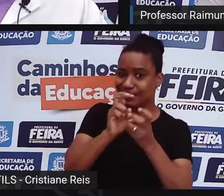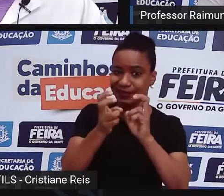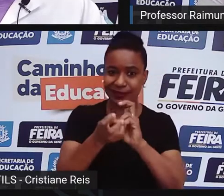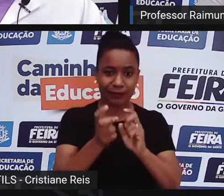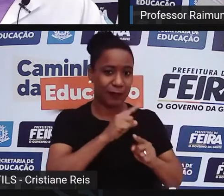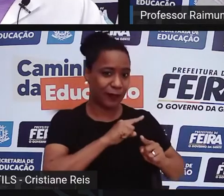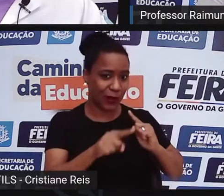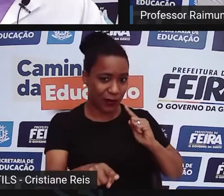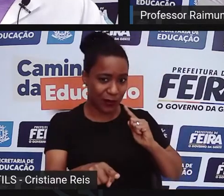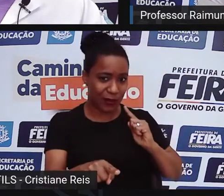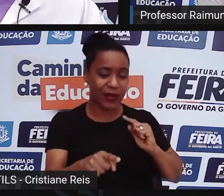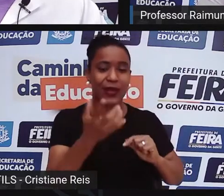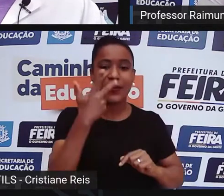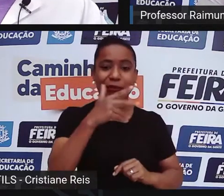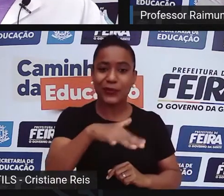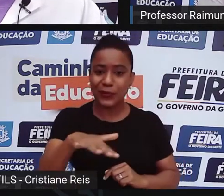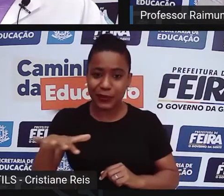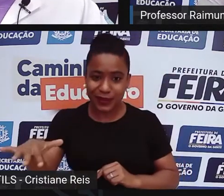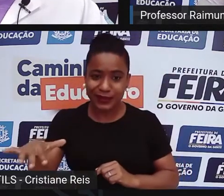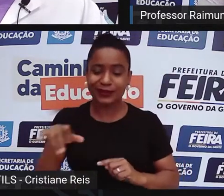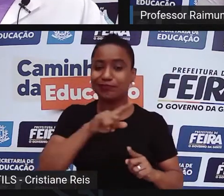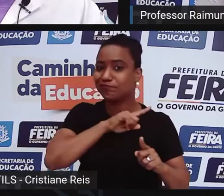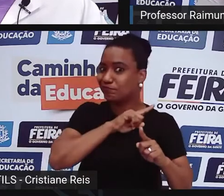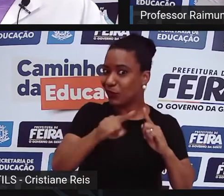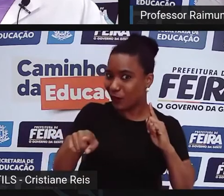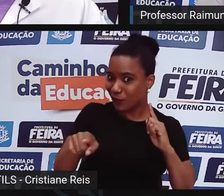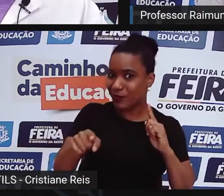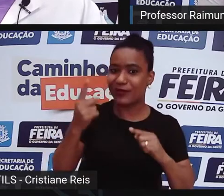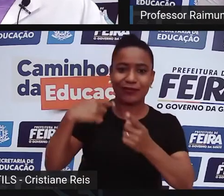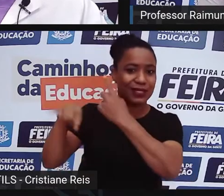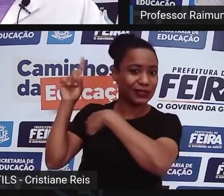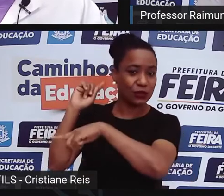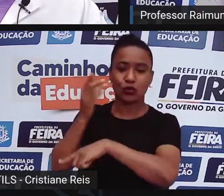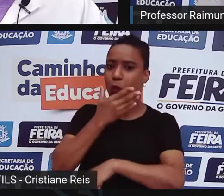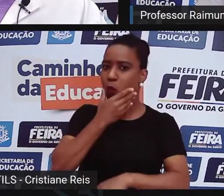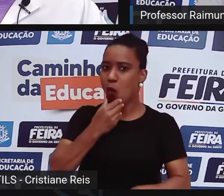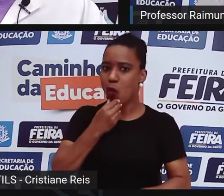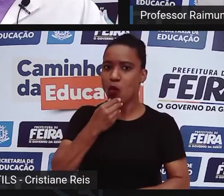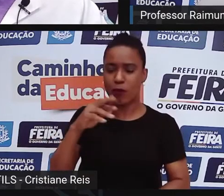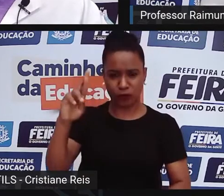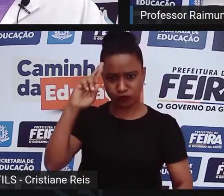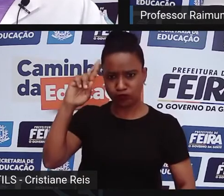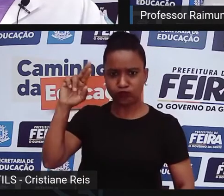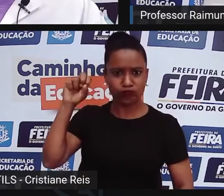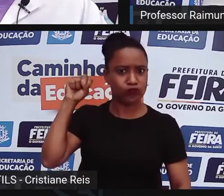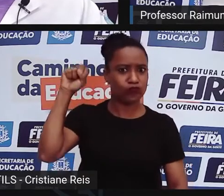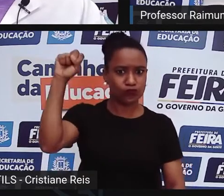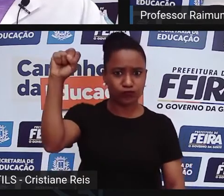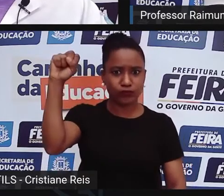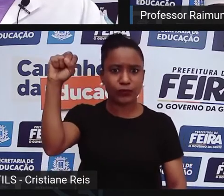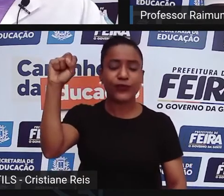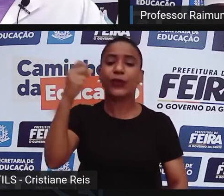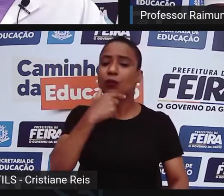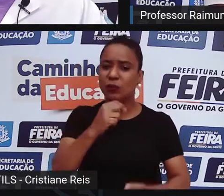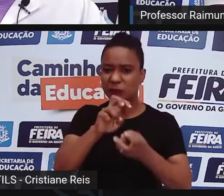capoeira, só quem praticava capoeira eram os homens, os guerreiros. Então, tinha essa